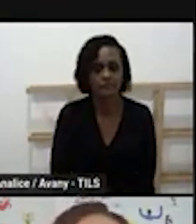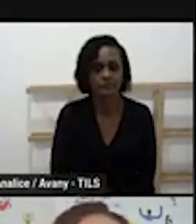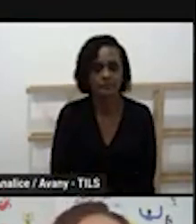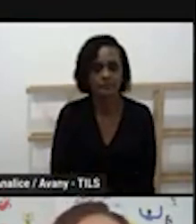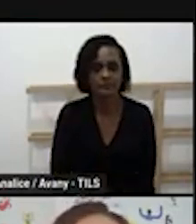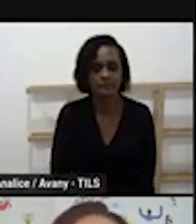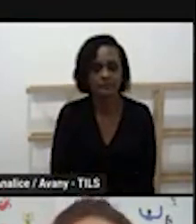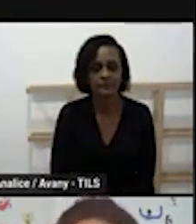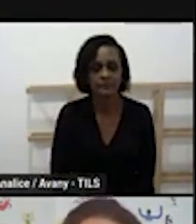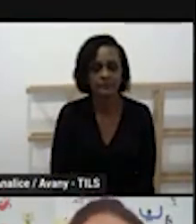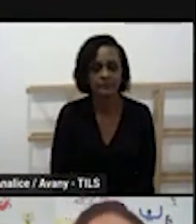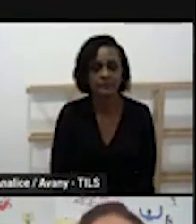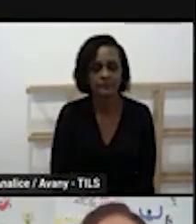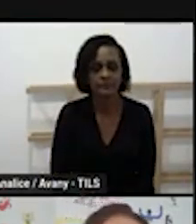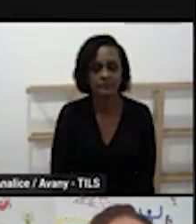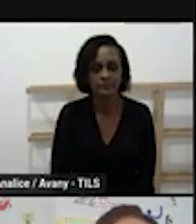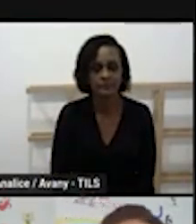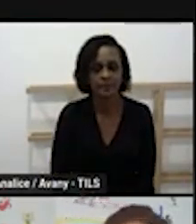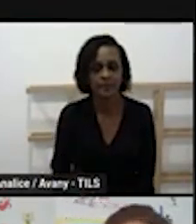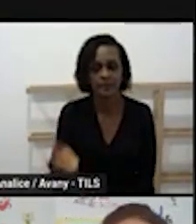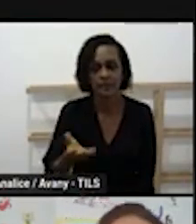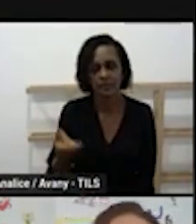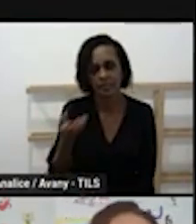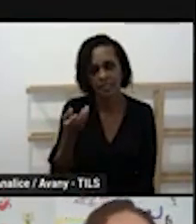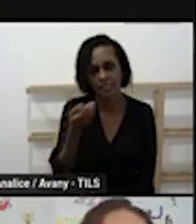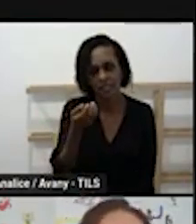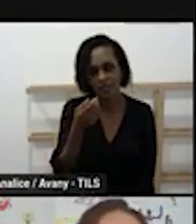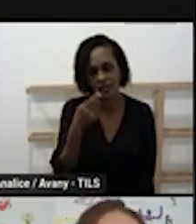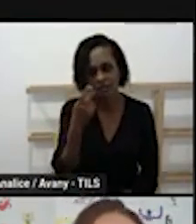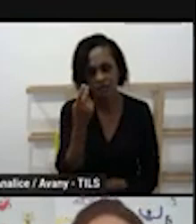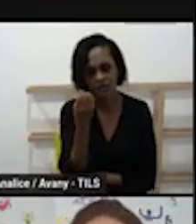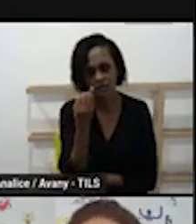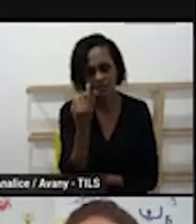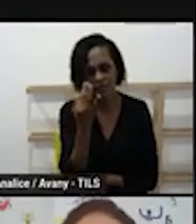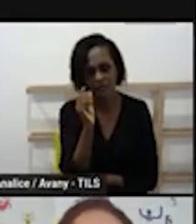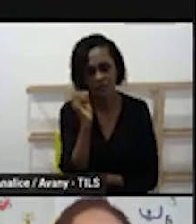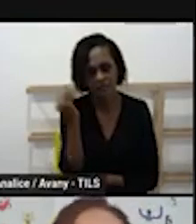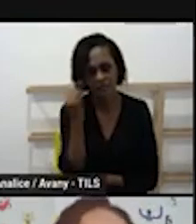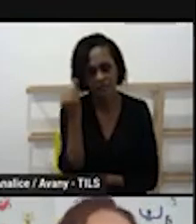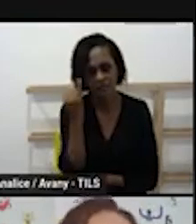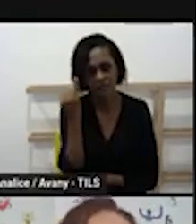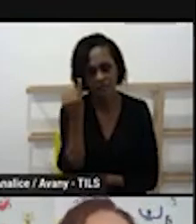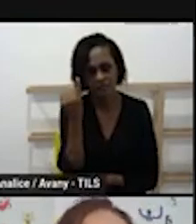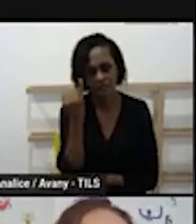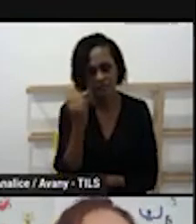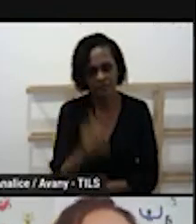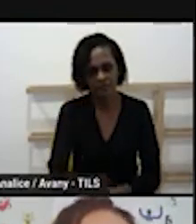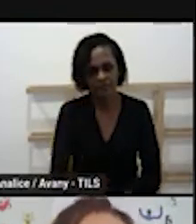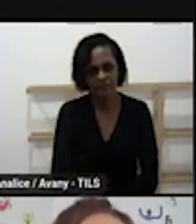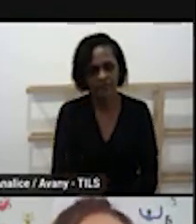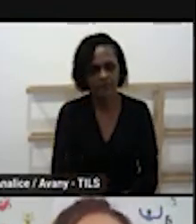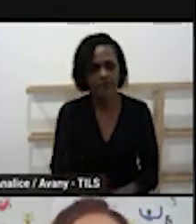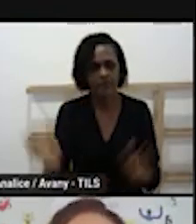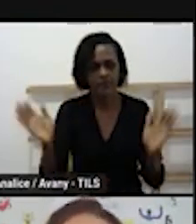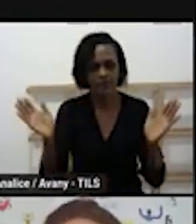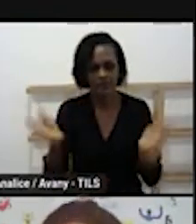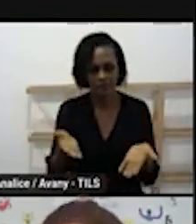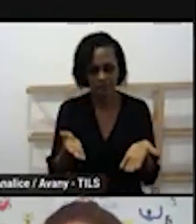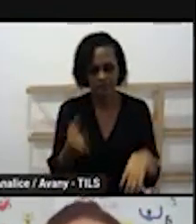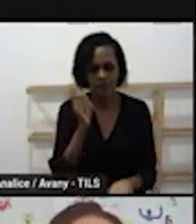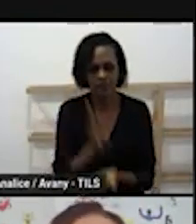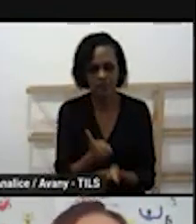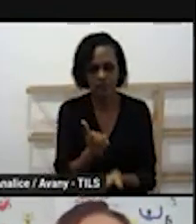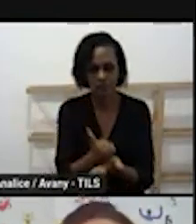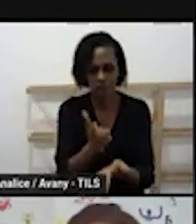e eu queria falar pode manter esse slide aí Gabi eu queria falar que a gente continua esse ano gente